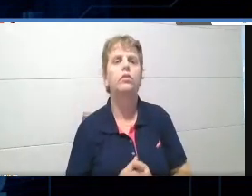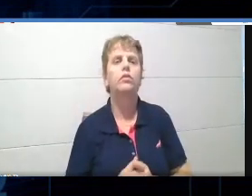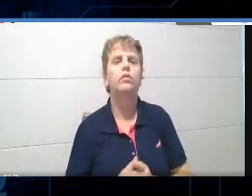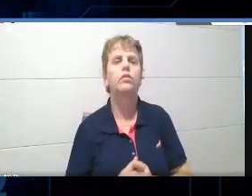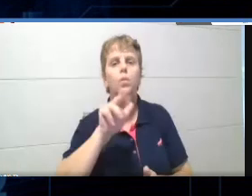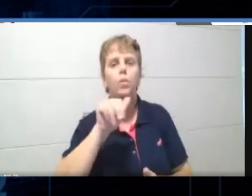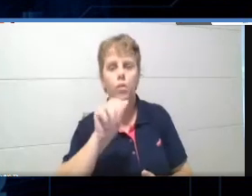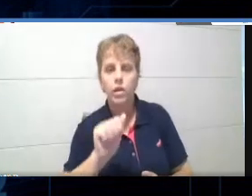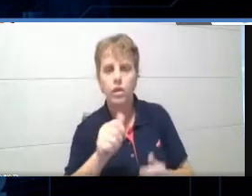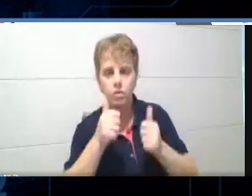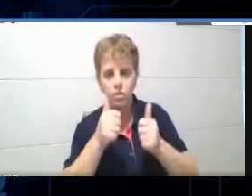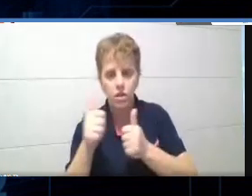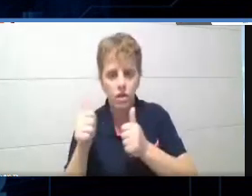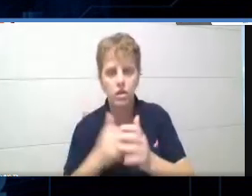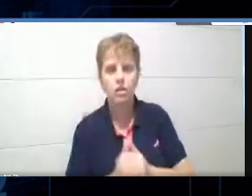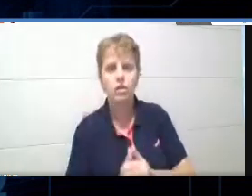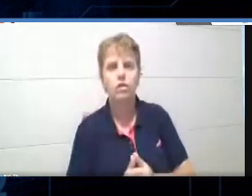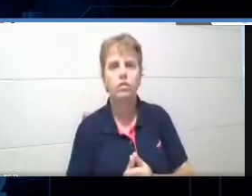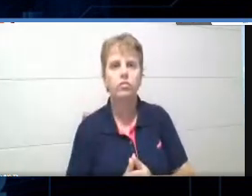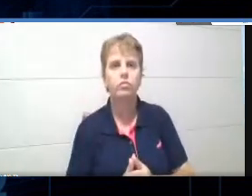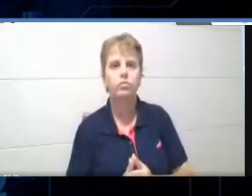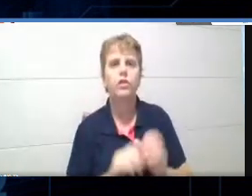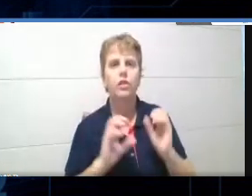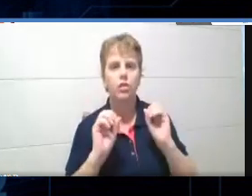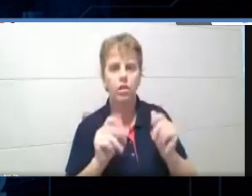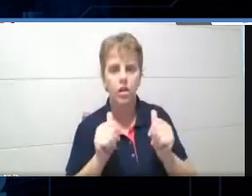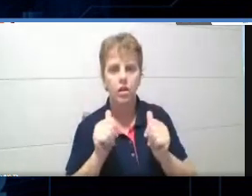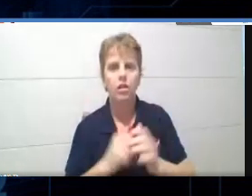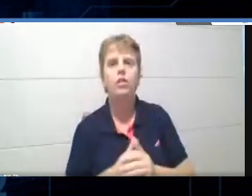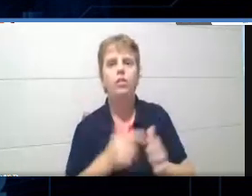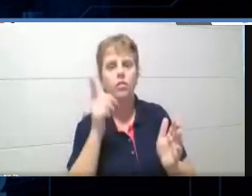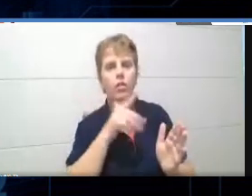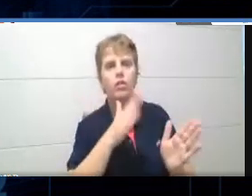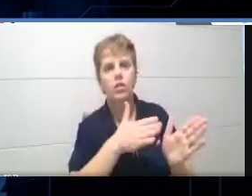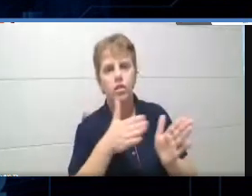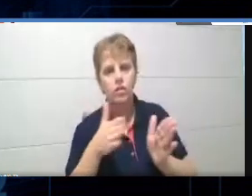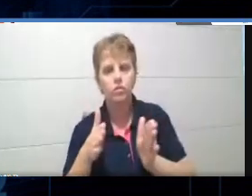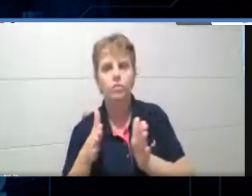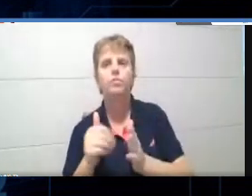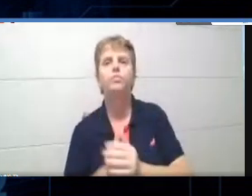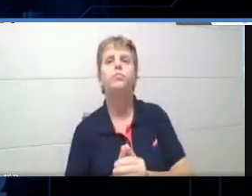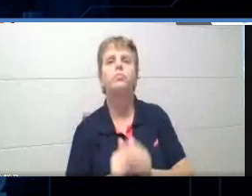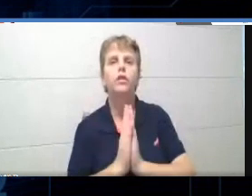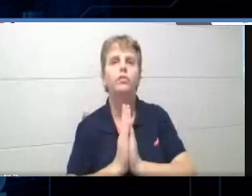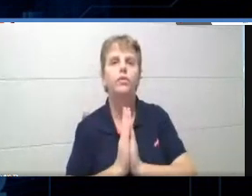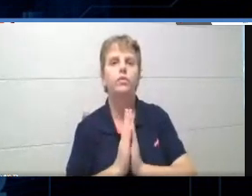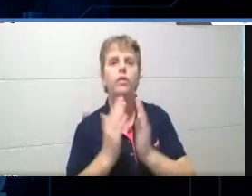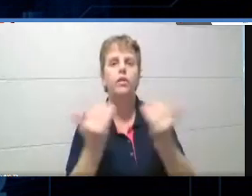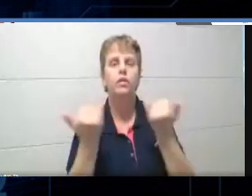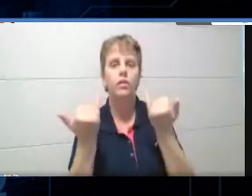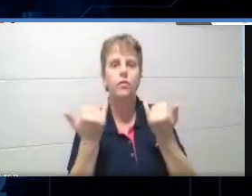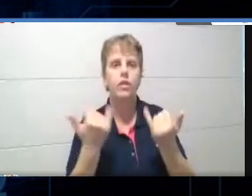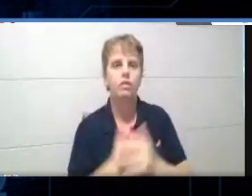ouvindo? Tudo beleza? Tudo certinho? Podemos seguir? Dê um alô aí, por favor. Tudo beleza?